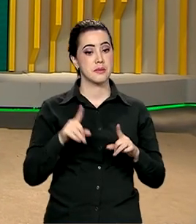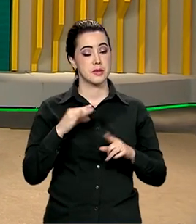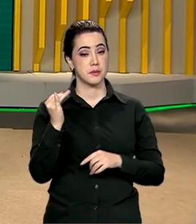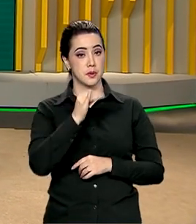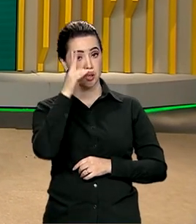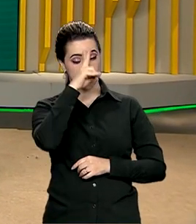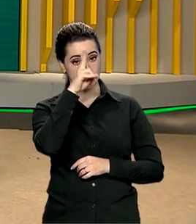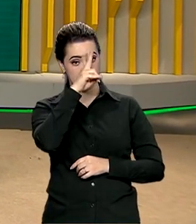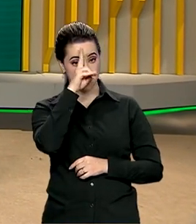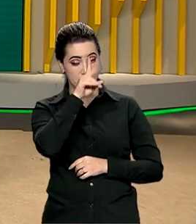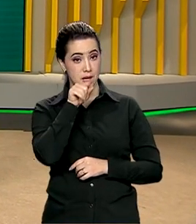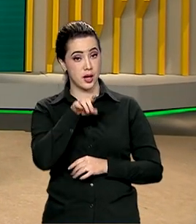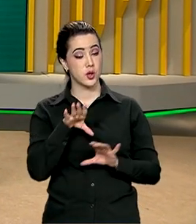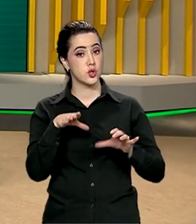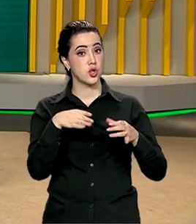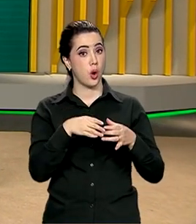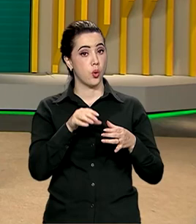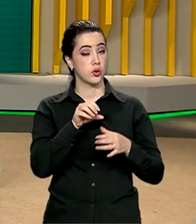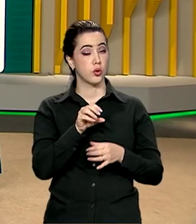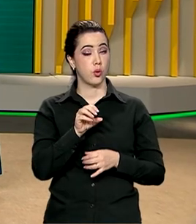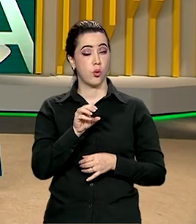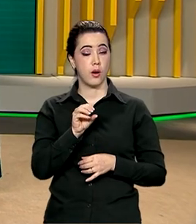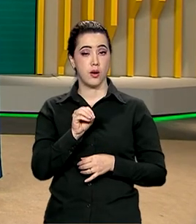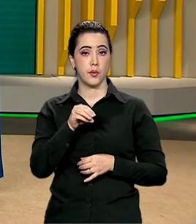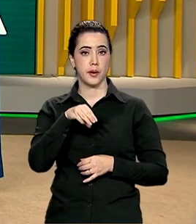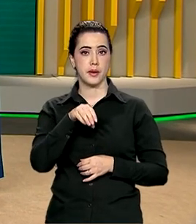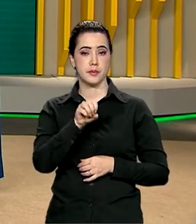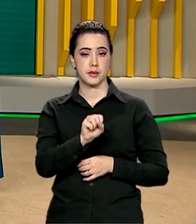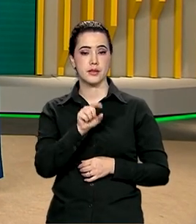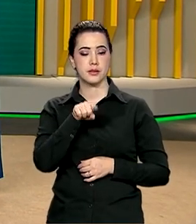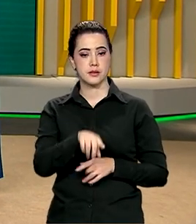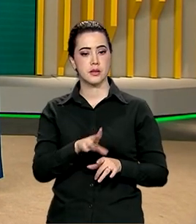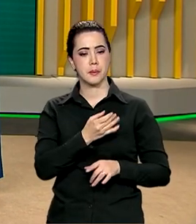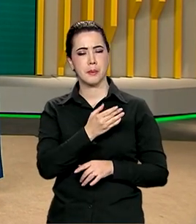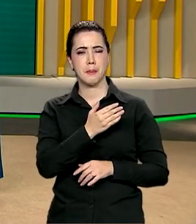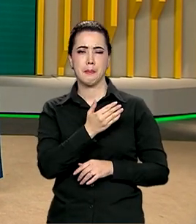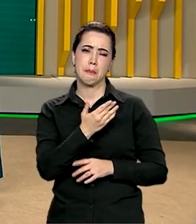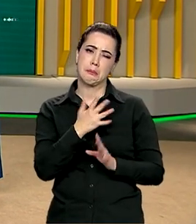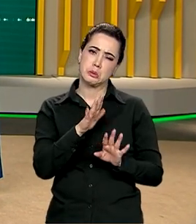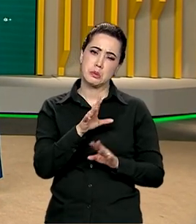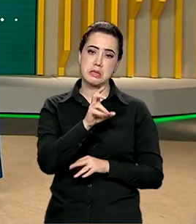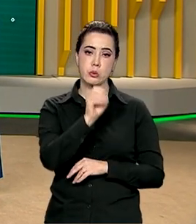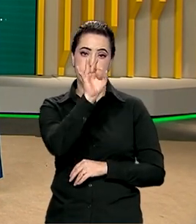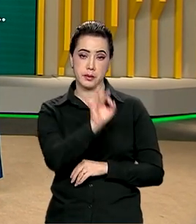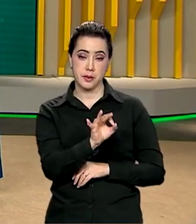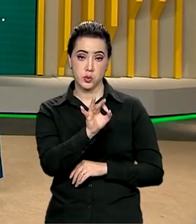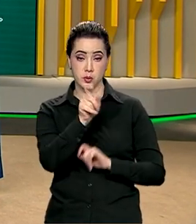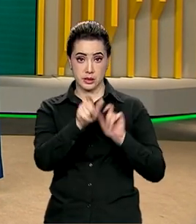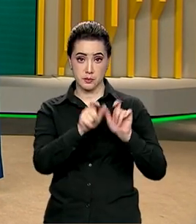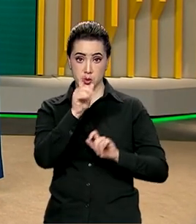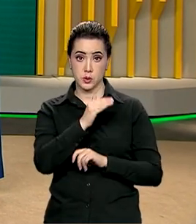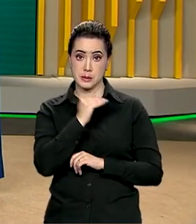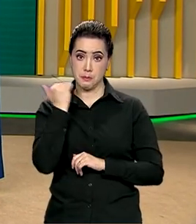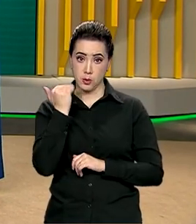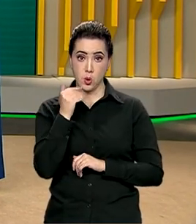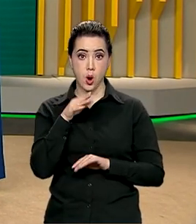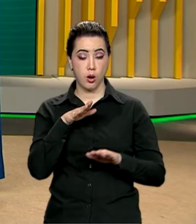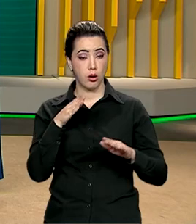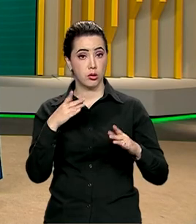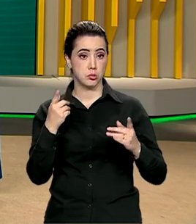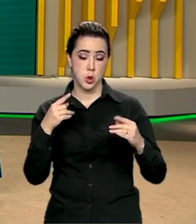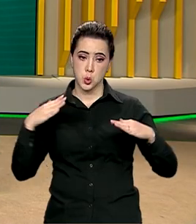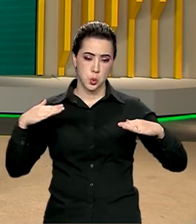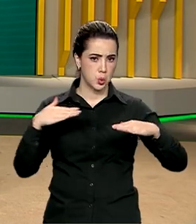a Organização Mundial de Saúde, quase metade das pessoas que morrem no trânsito em todo o mundo são pedestres, ciclistas e